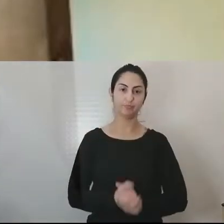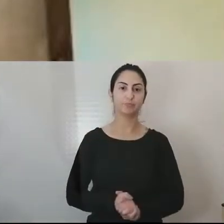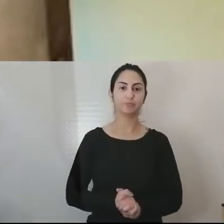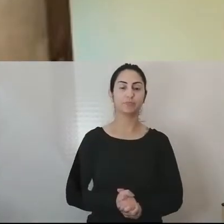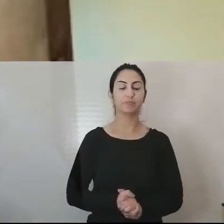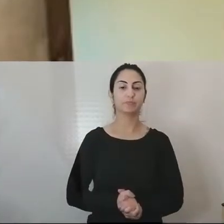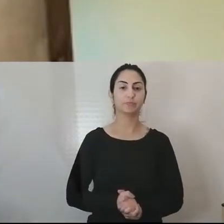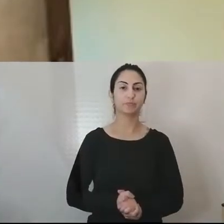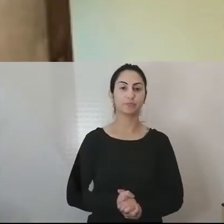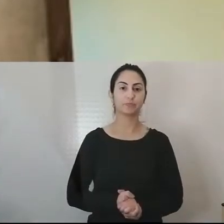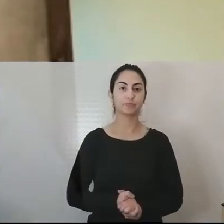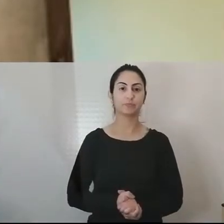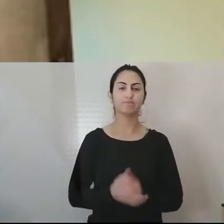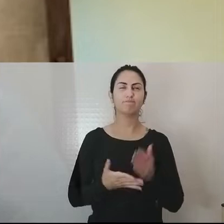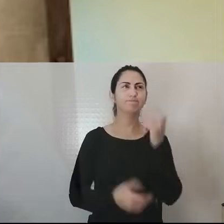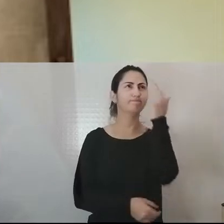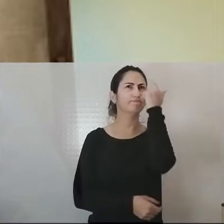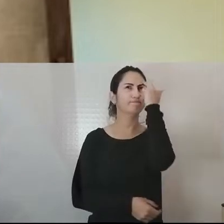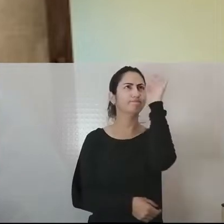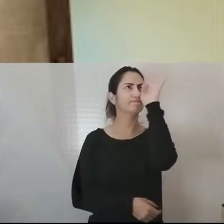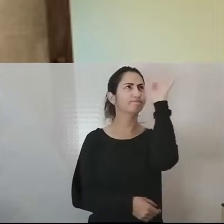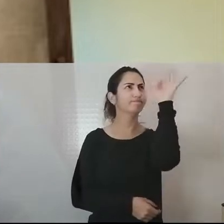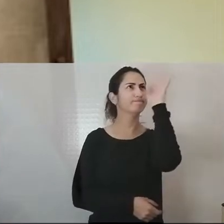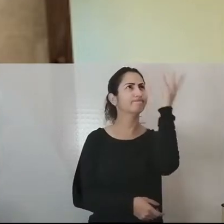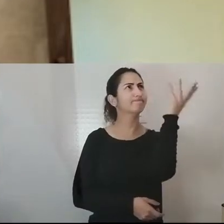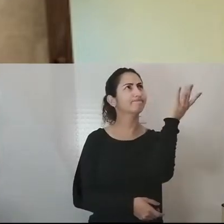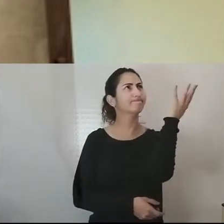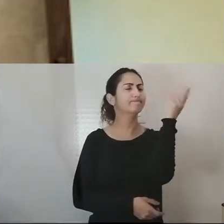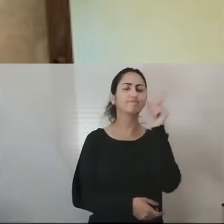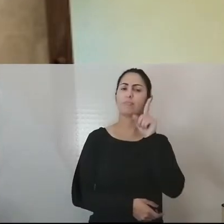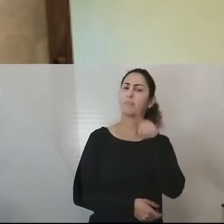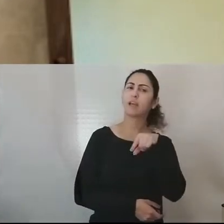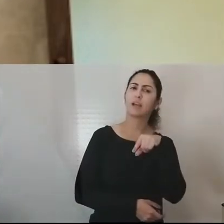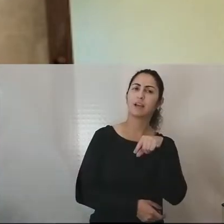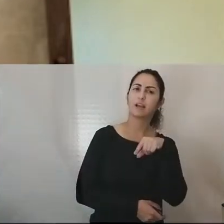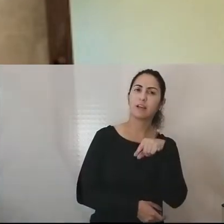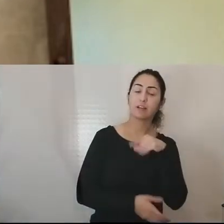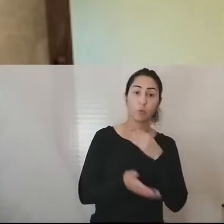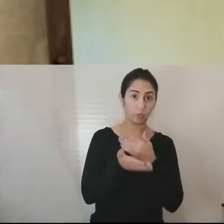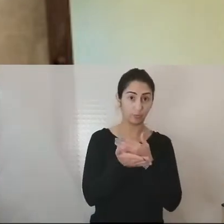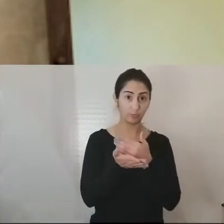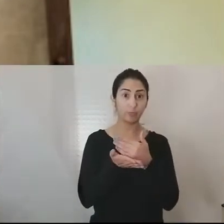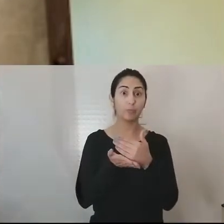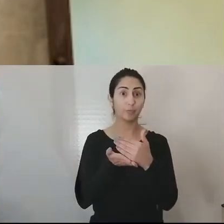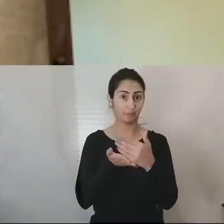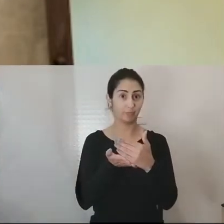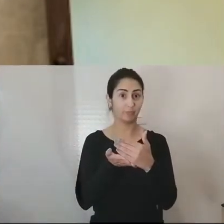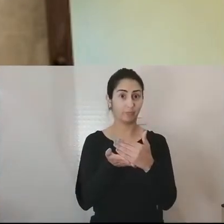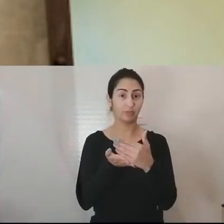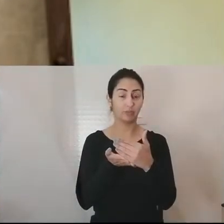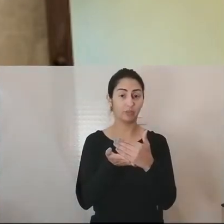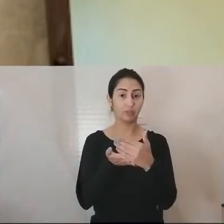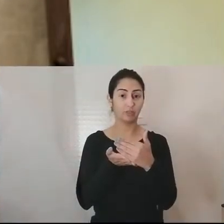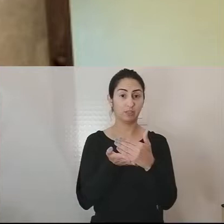Esta reflexão, na verdade, começa a ganhar corpo